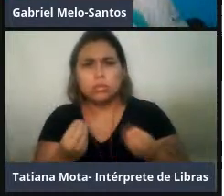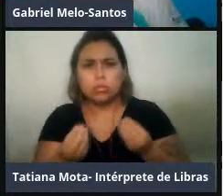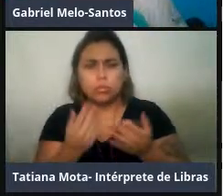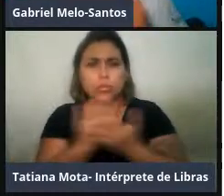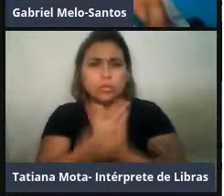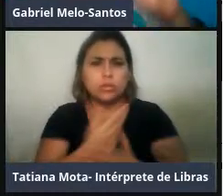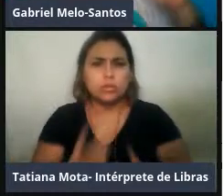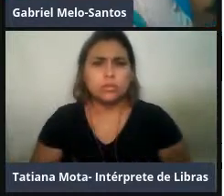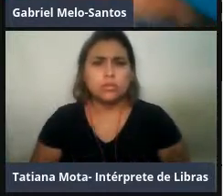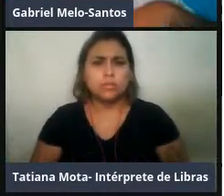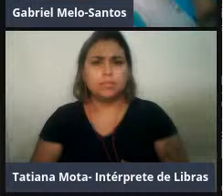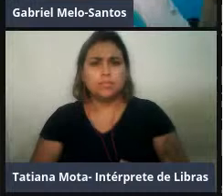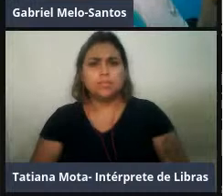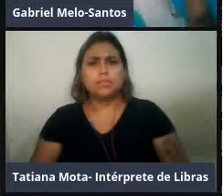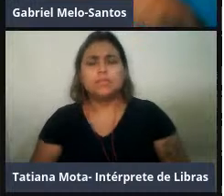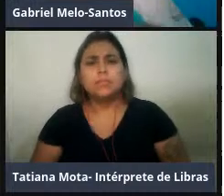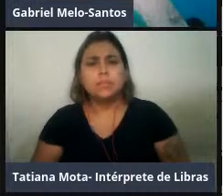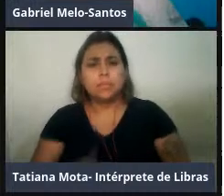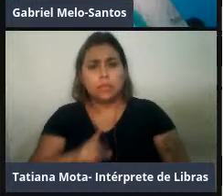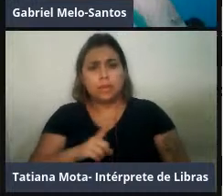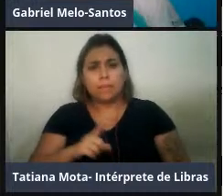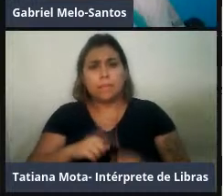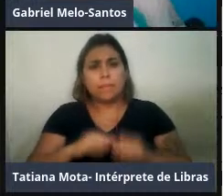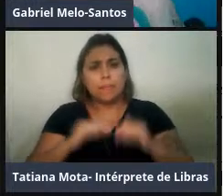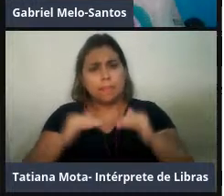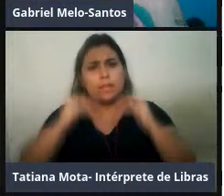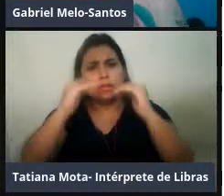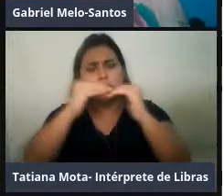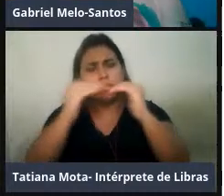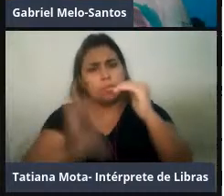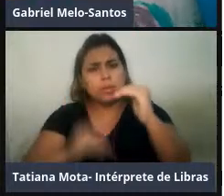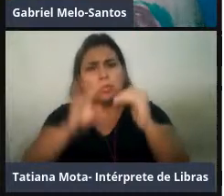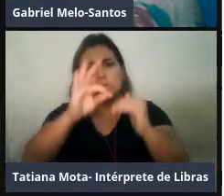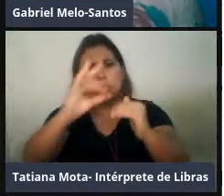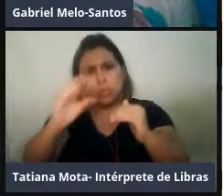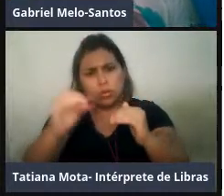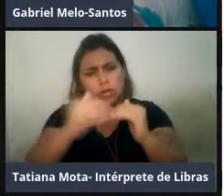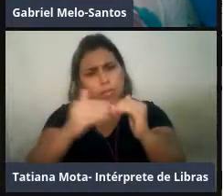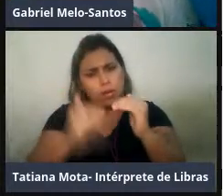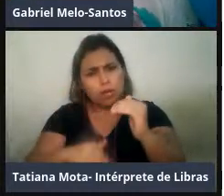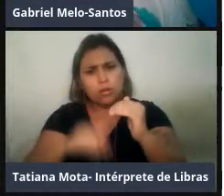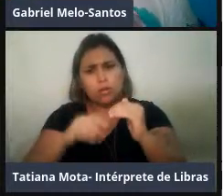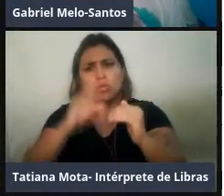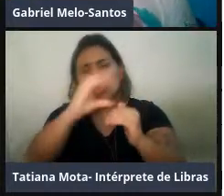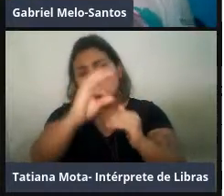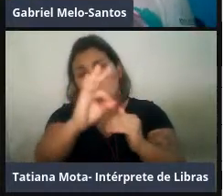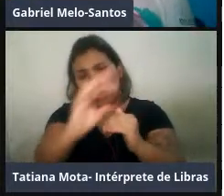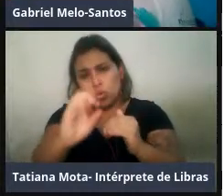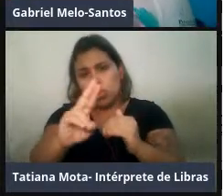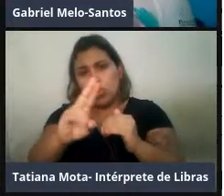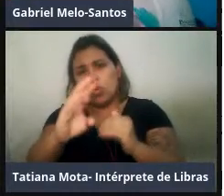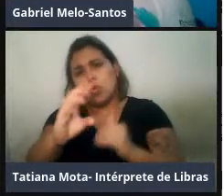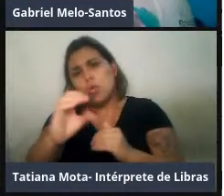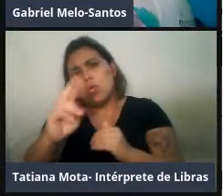é o médio, acima é o baixo de Tucuruí, basicamente, que é a divisão geomorfológica ali do Rio,